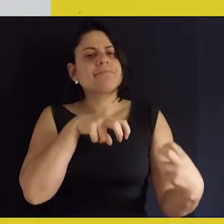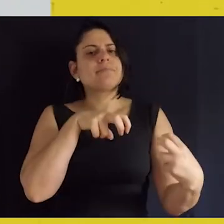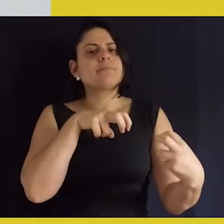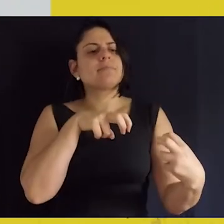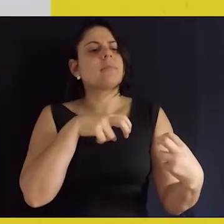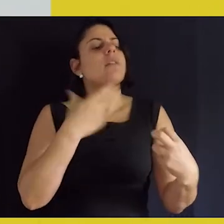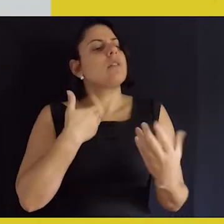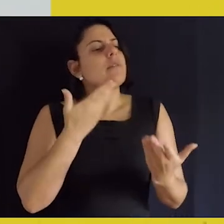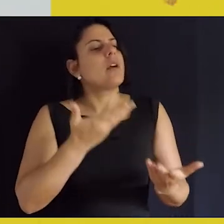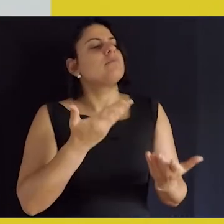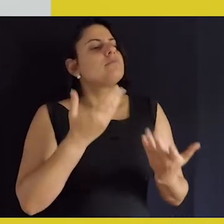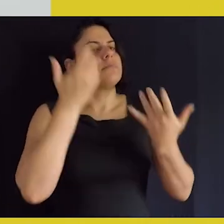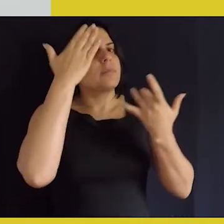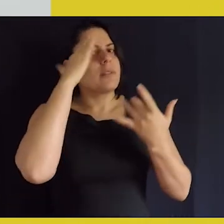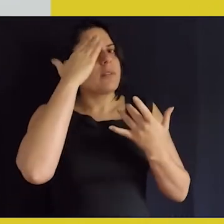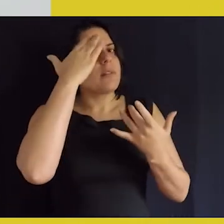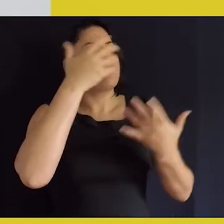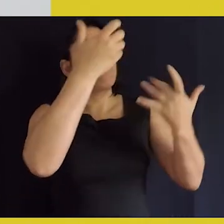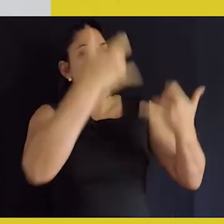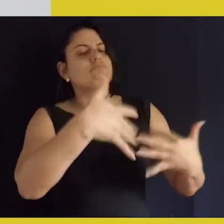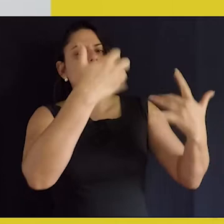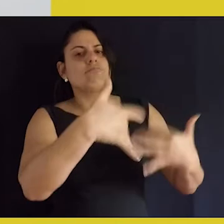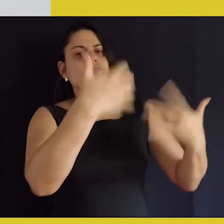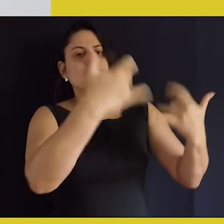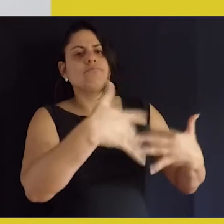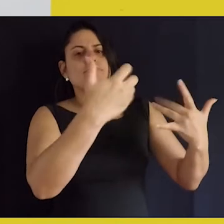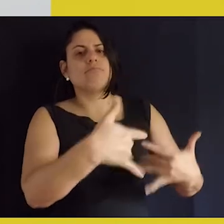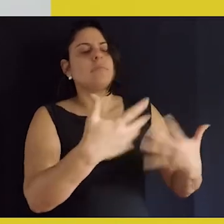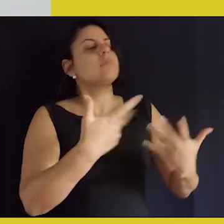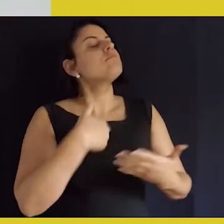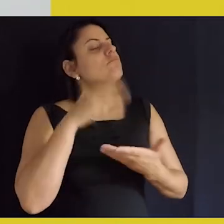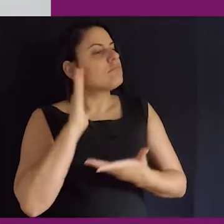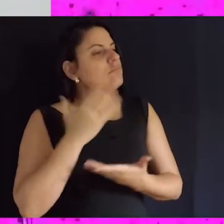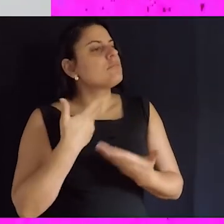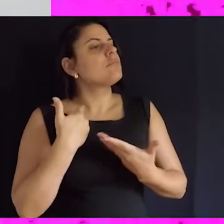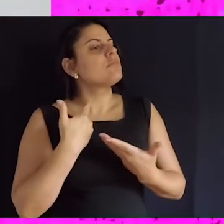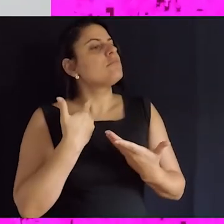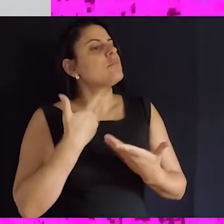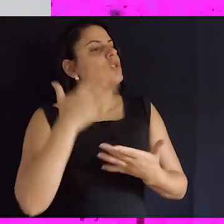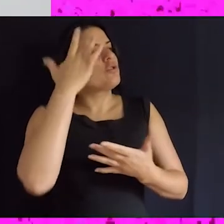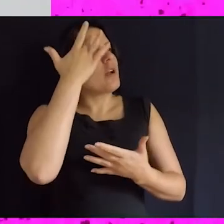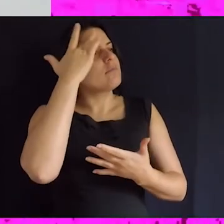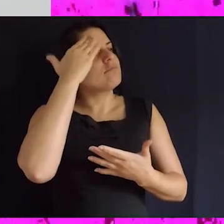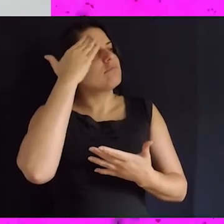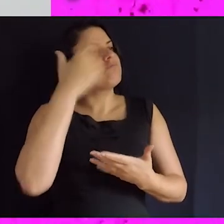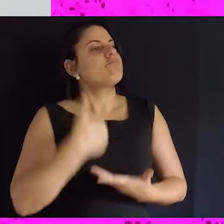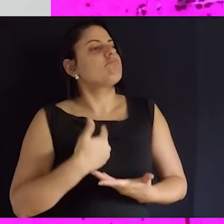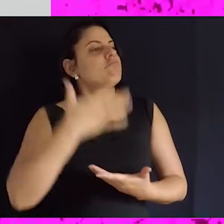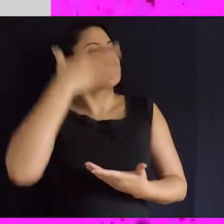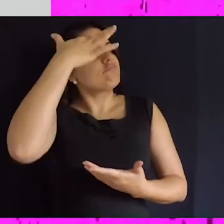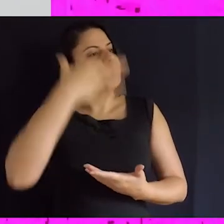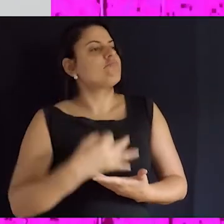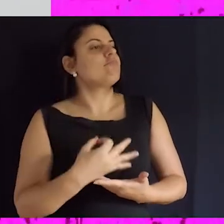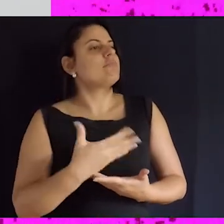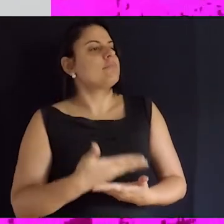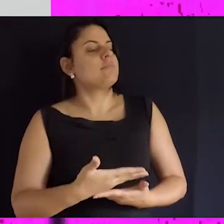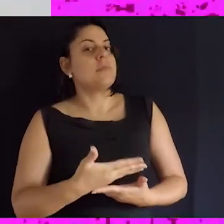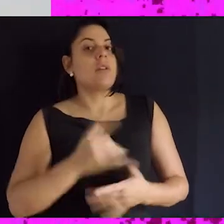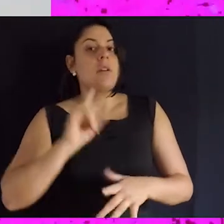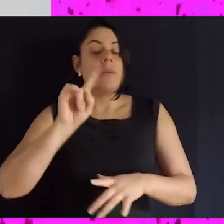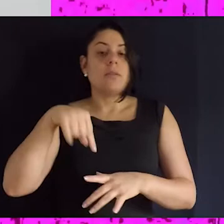fazer uma escuta sobre a demanda que essa mulher está trazendo para a gente